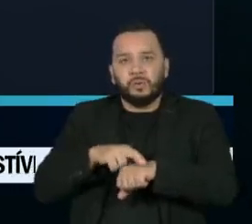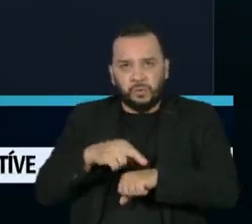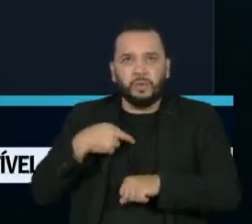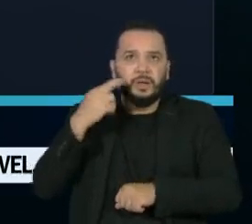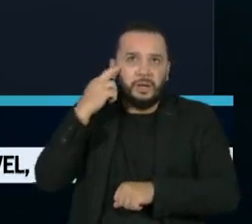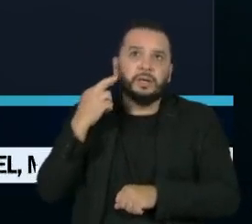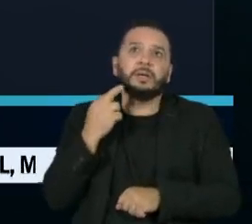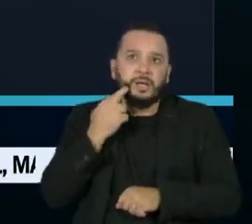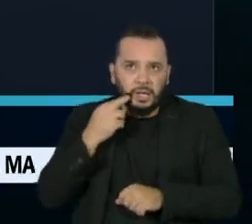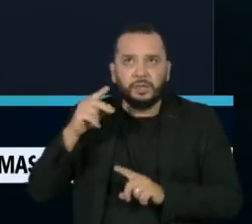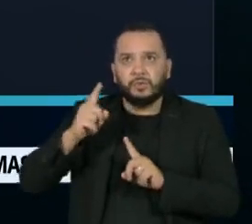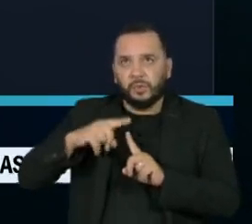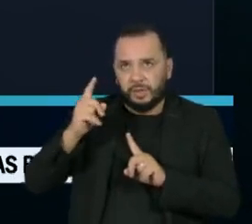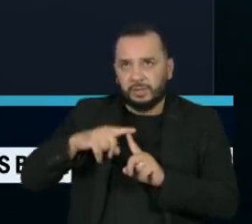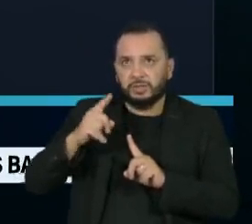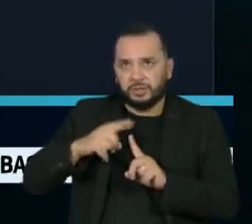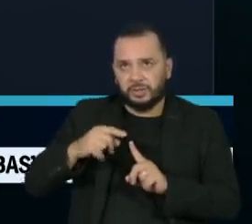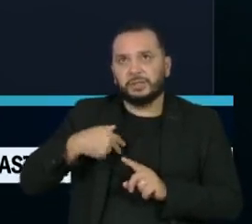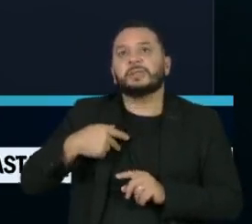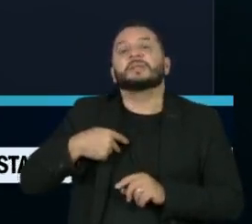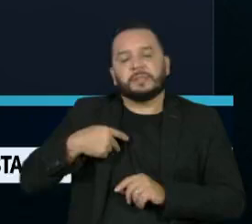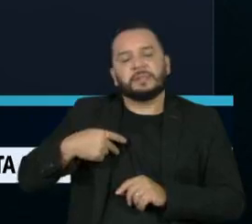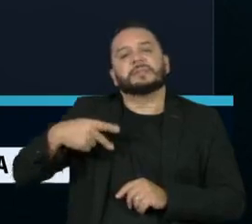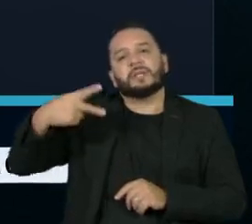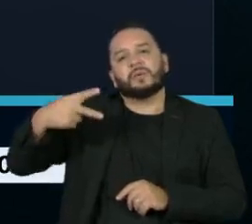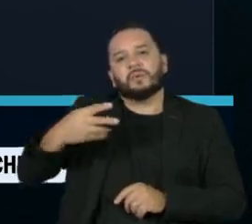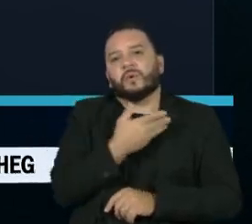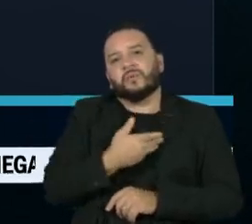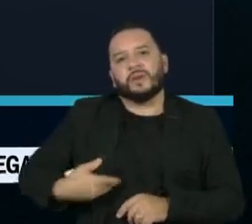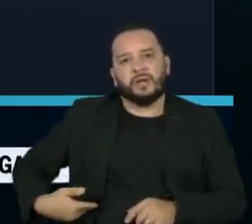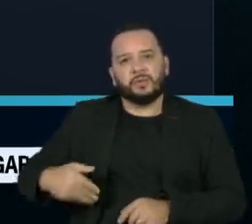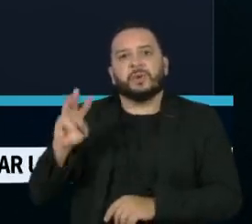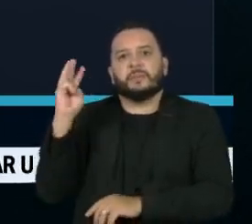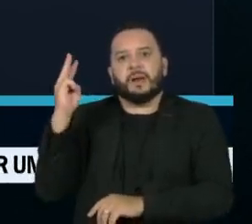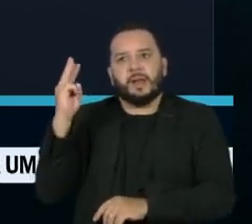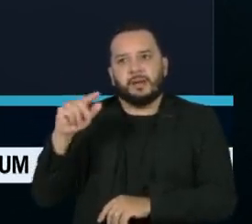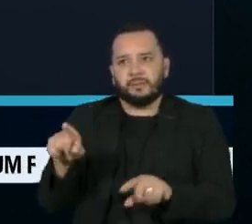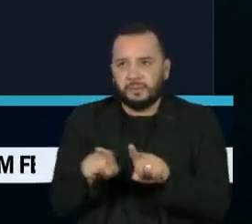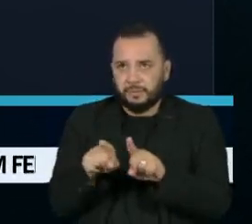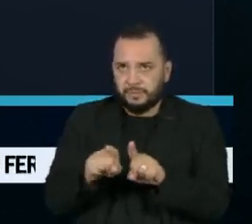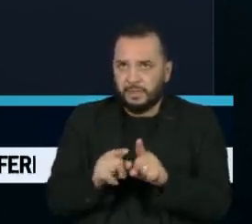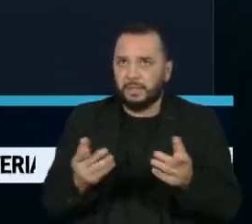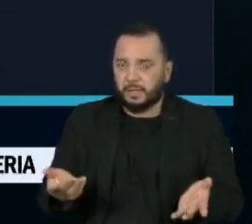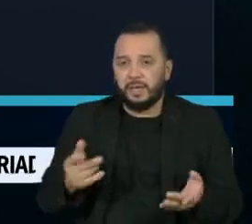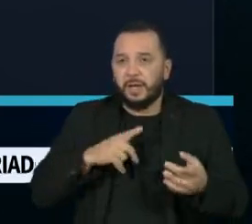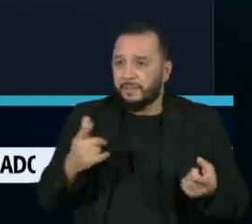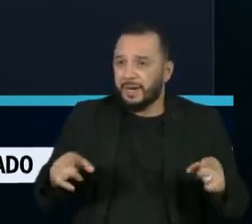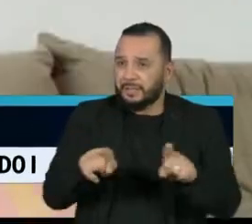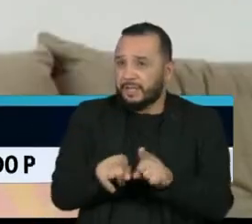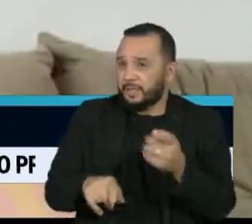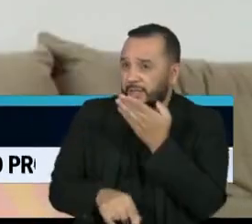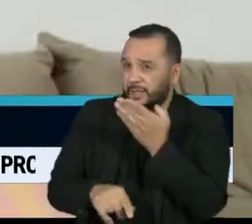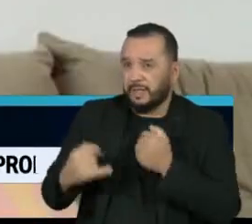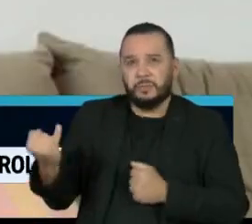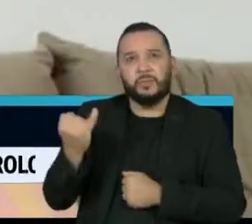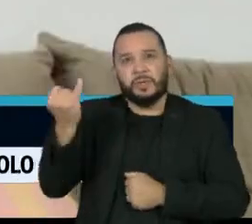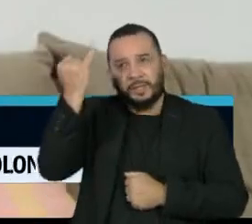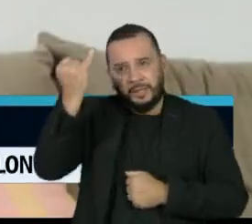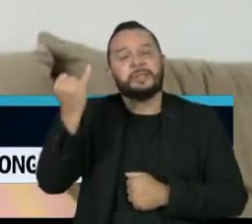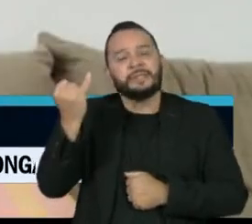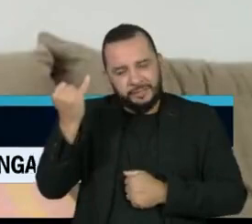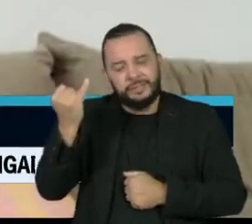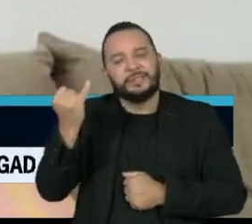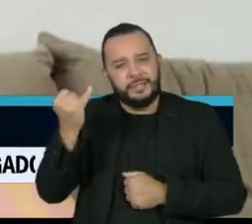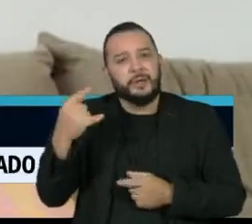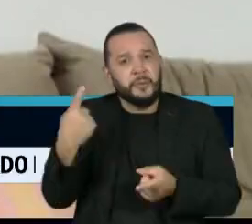Tocantins, além do vice-governador do Maranhão. Essa parceria ganha ainda mais relevância quando a gente observa os níveis crescentes de